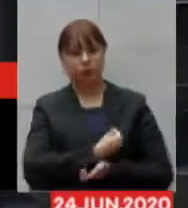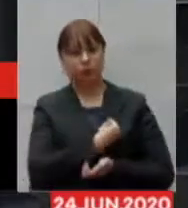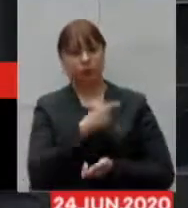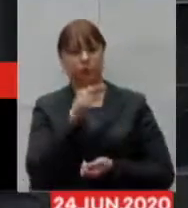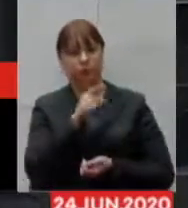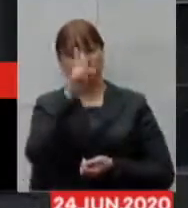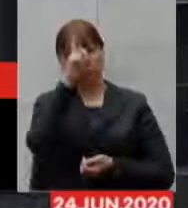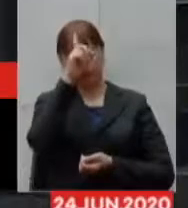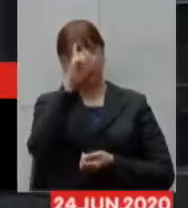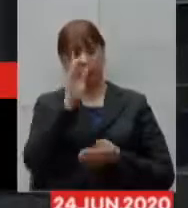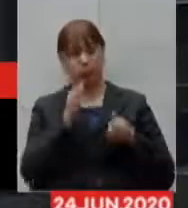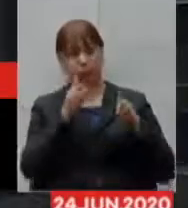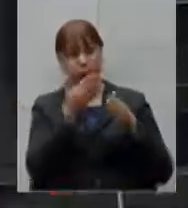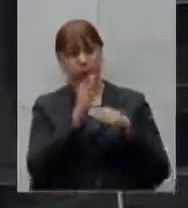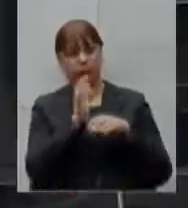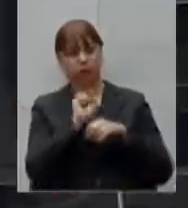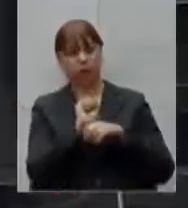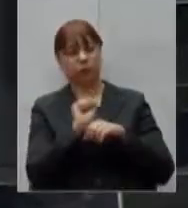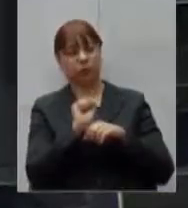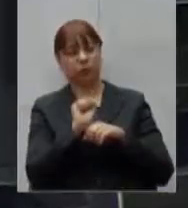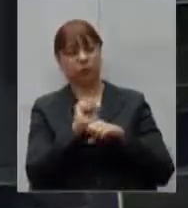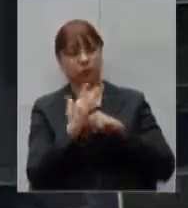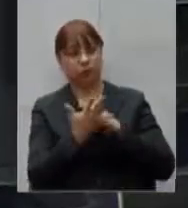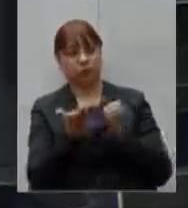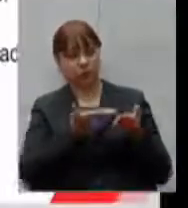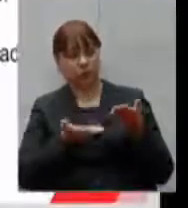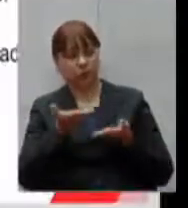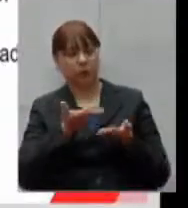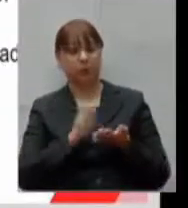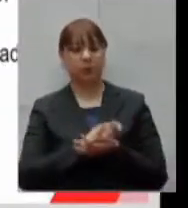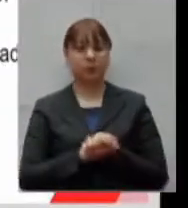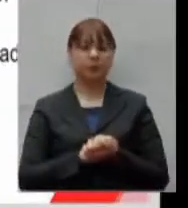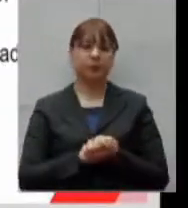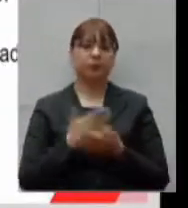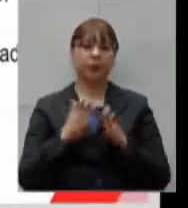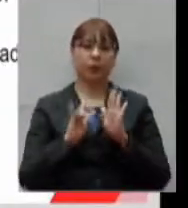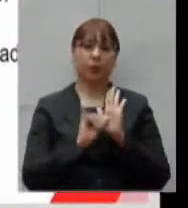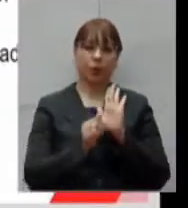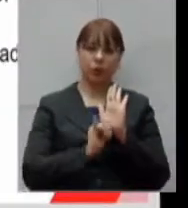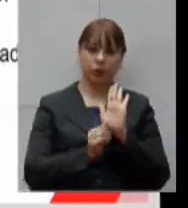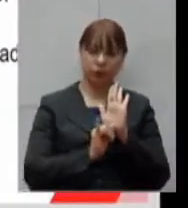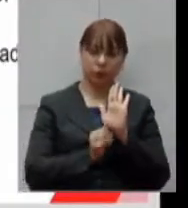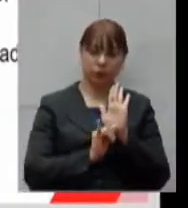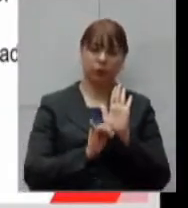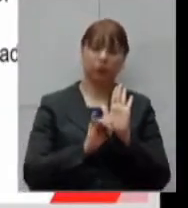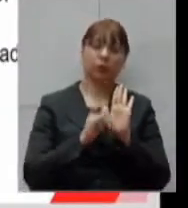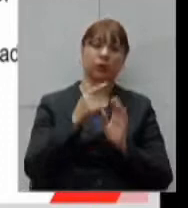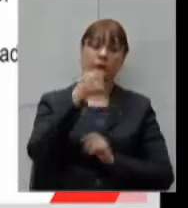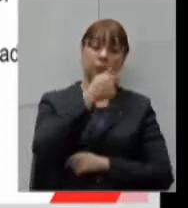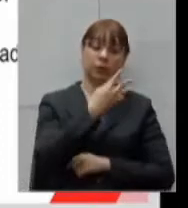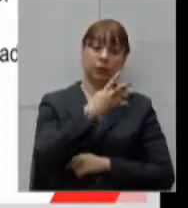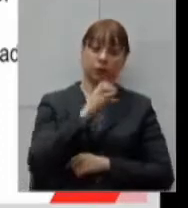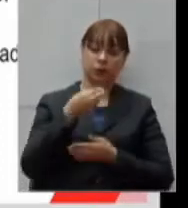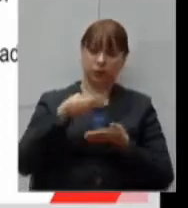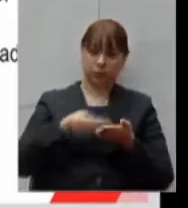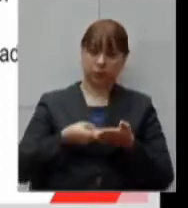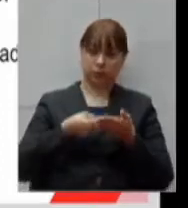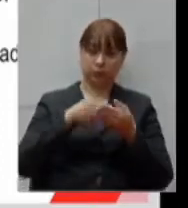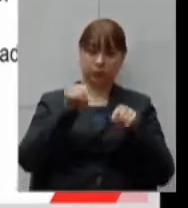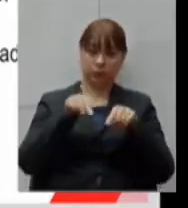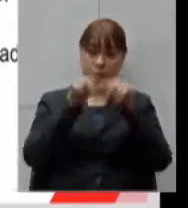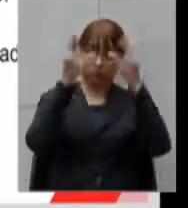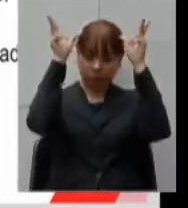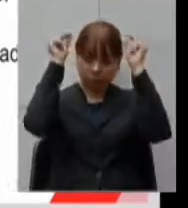Então, novamente, o processo o edital de seleção prevê 740 leitos de enfermaria